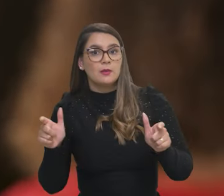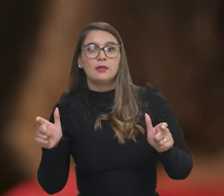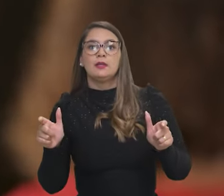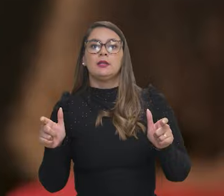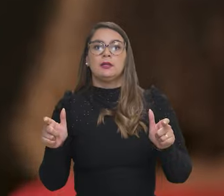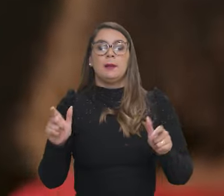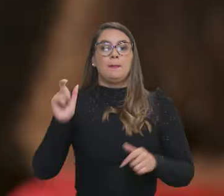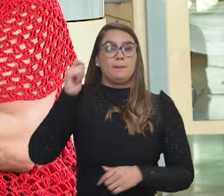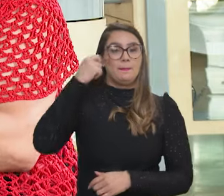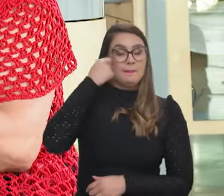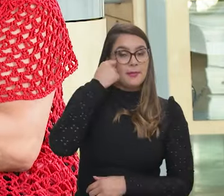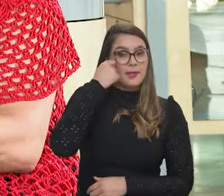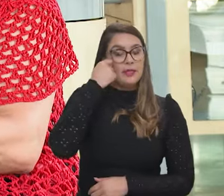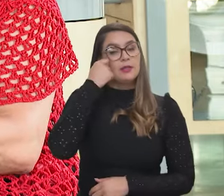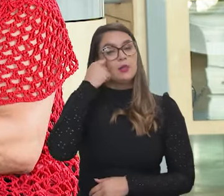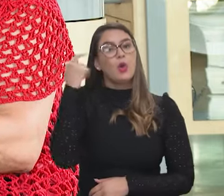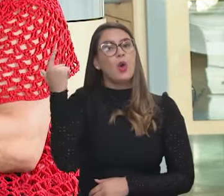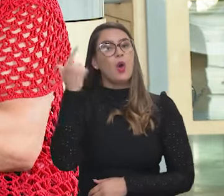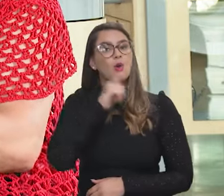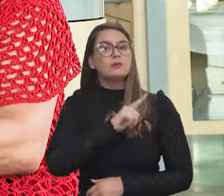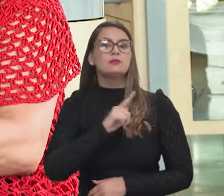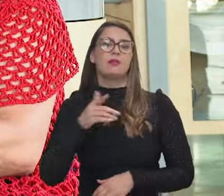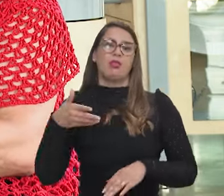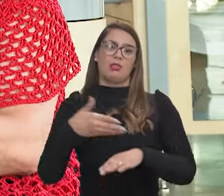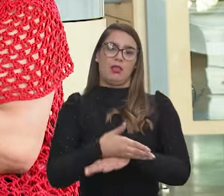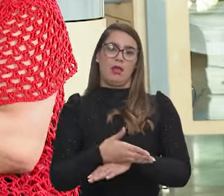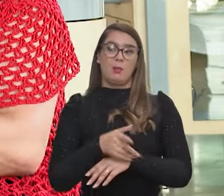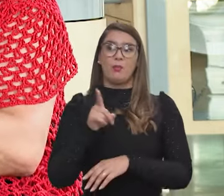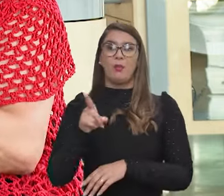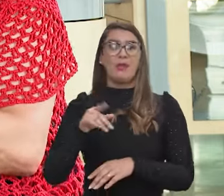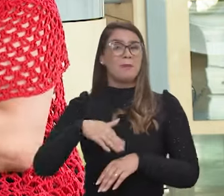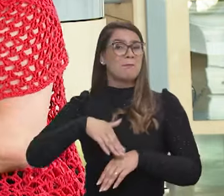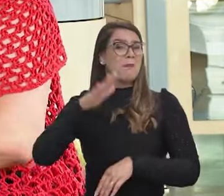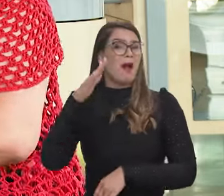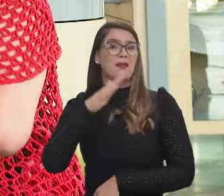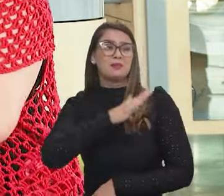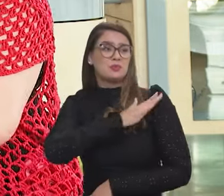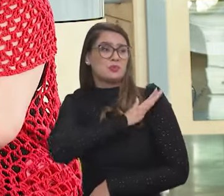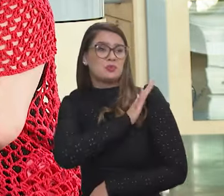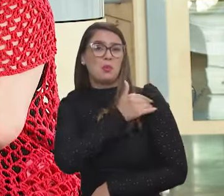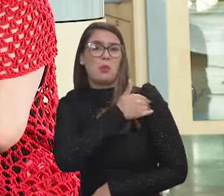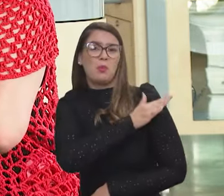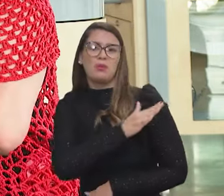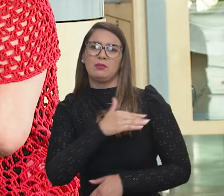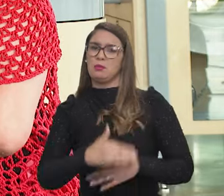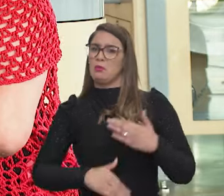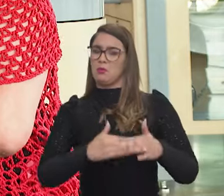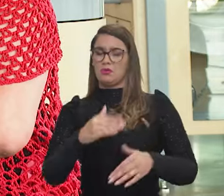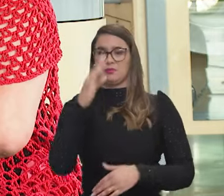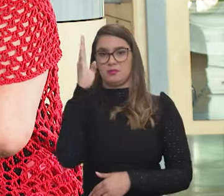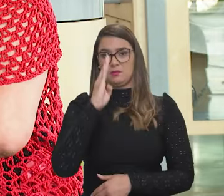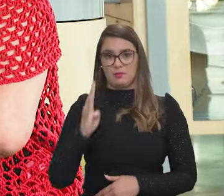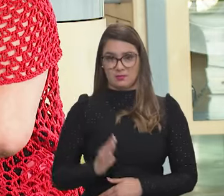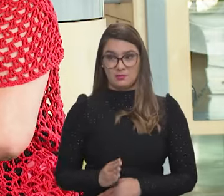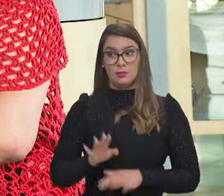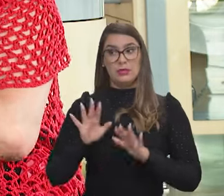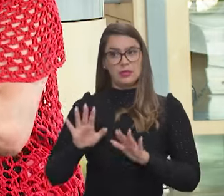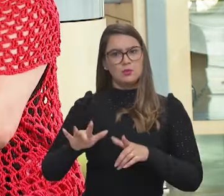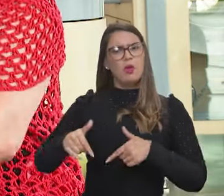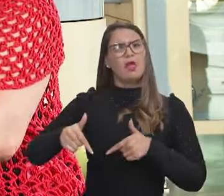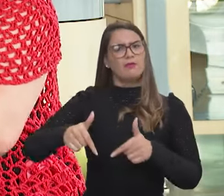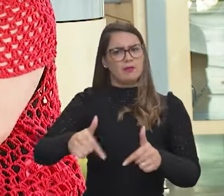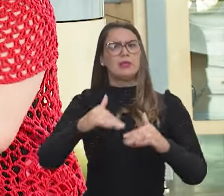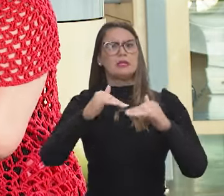grande maioria de pretos e pardos, possa se inserir, porque afinal somos mais excluídos desse processo todo que a gente vive no Brasil.